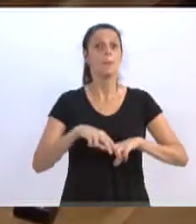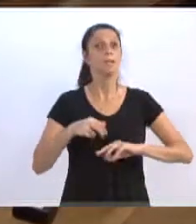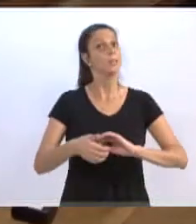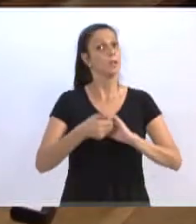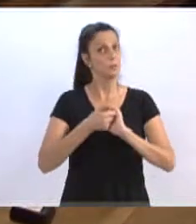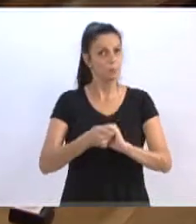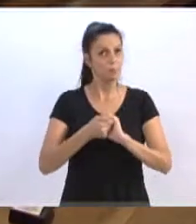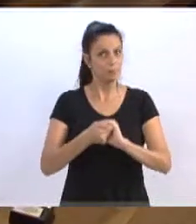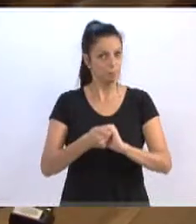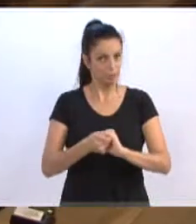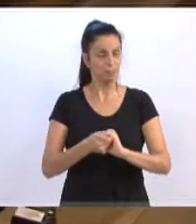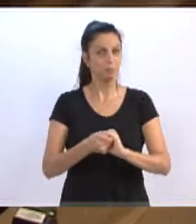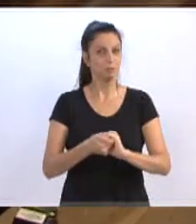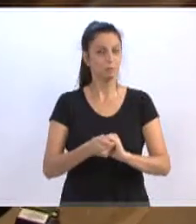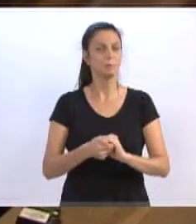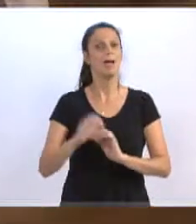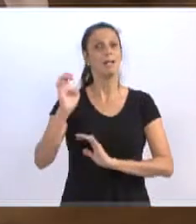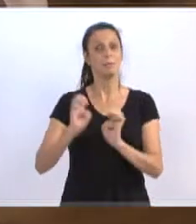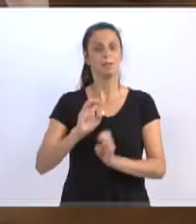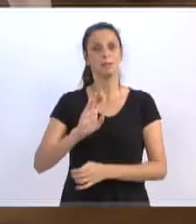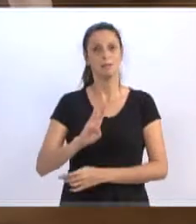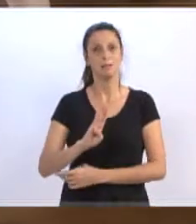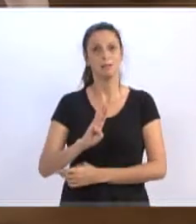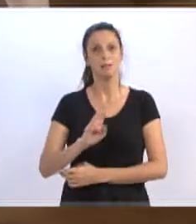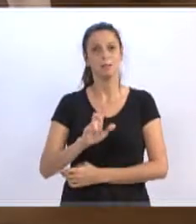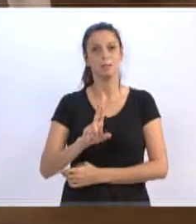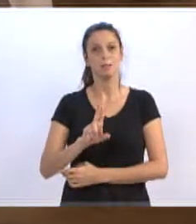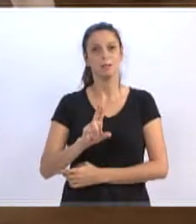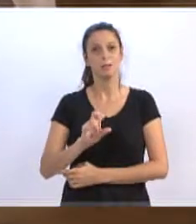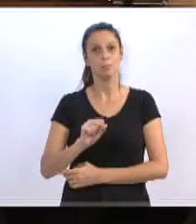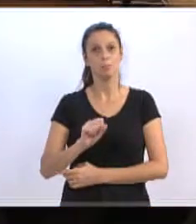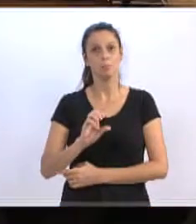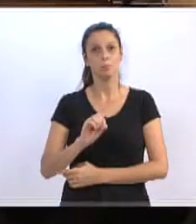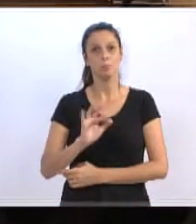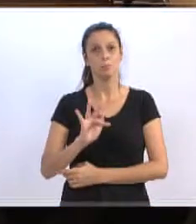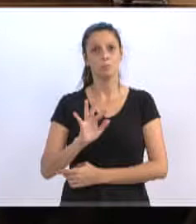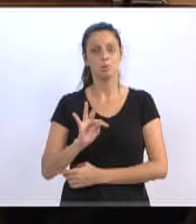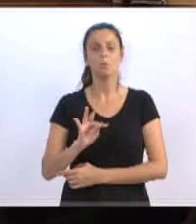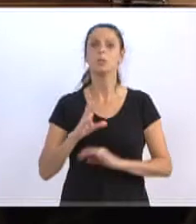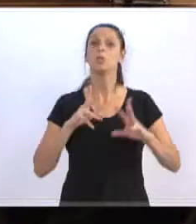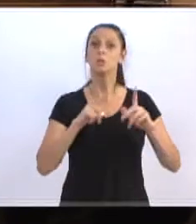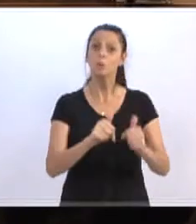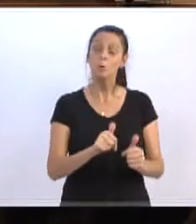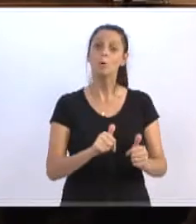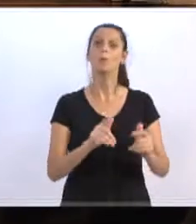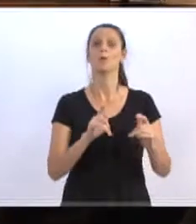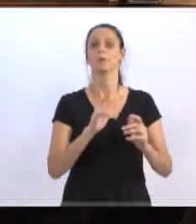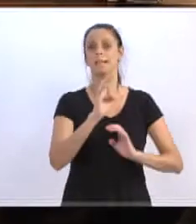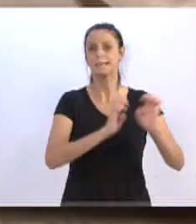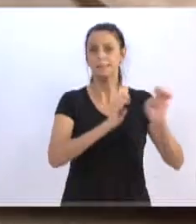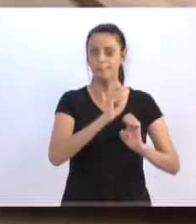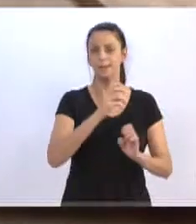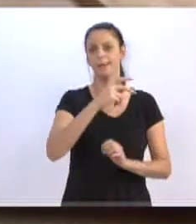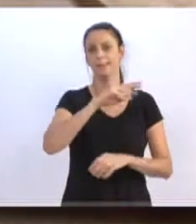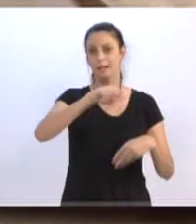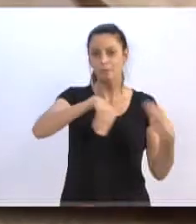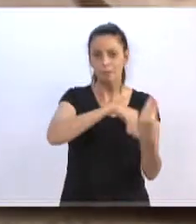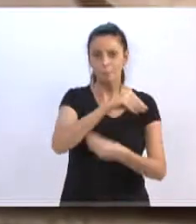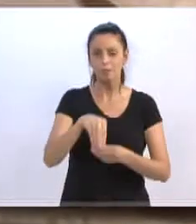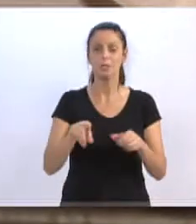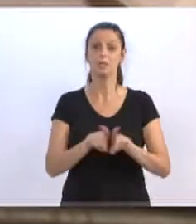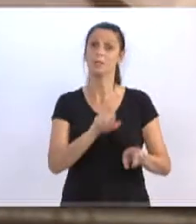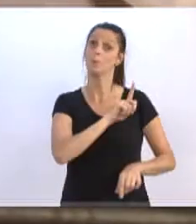o Bluesoft, que é quem faz, todas as empresas envolvidas, o governo do Estado